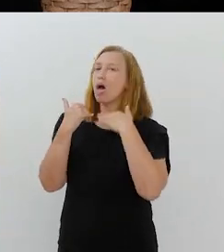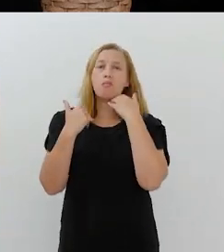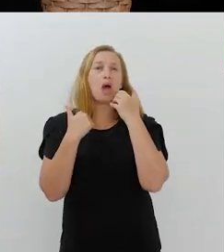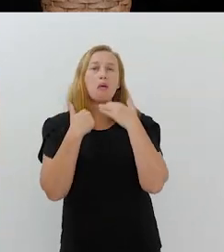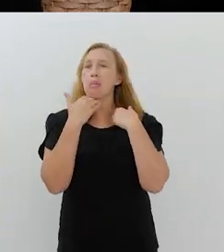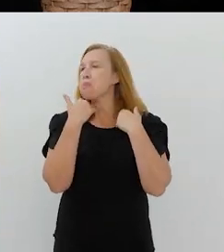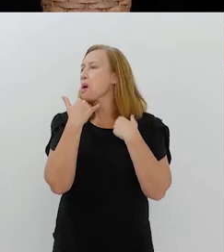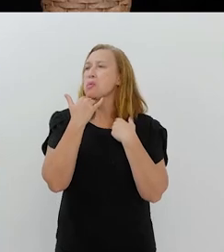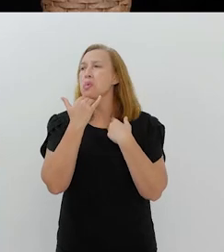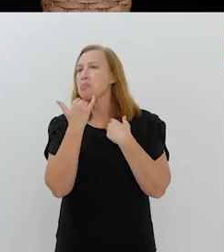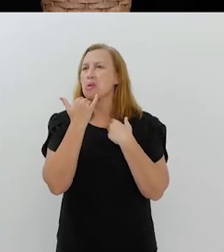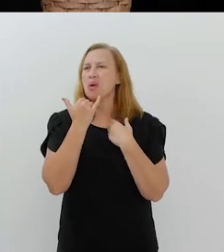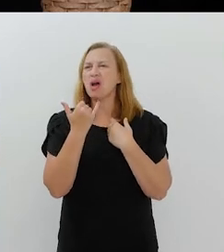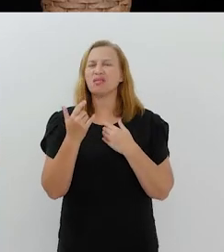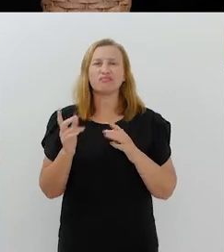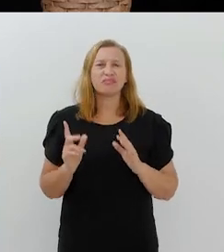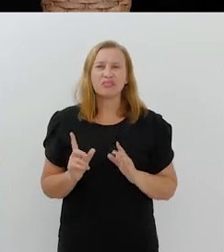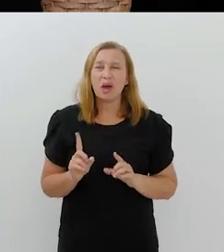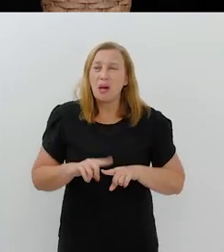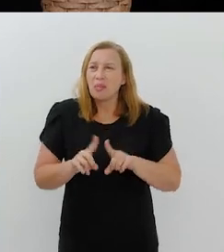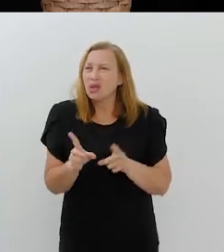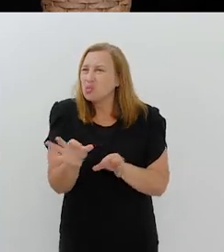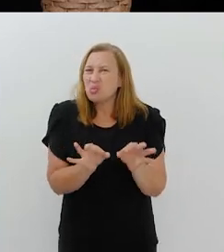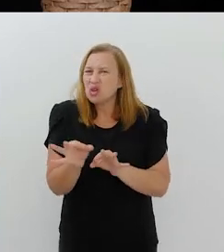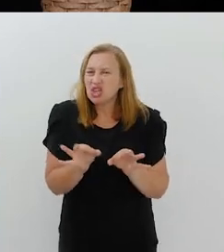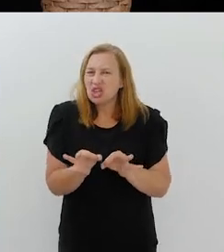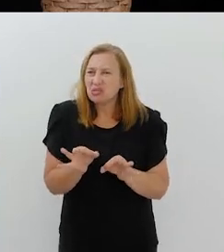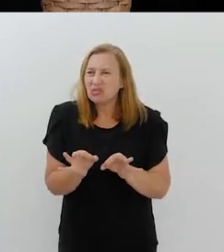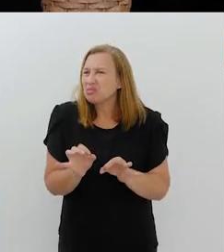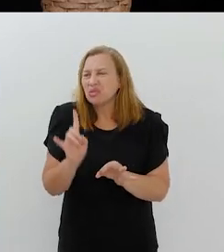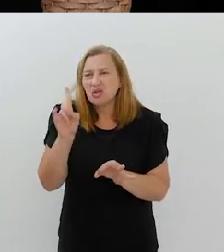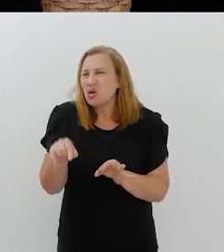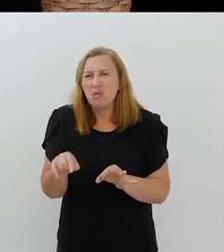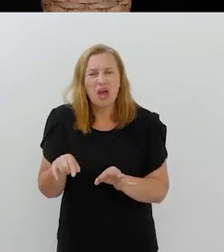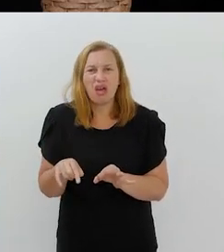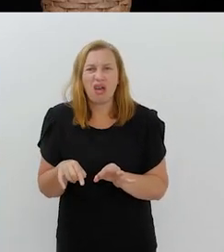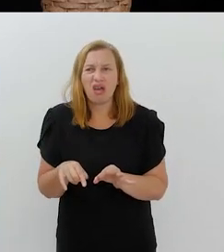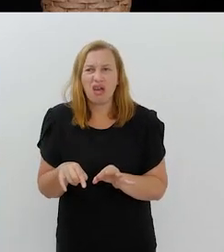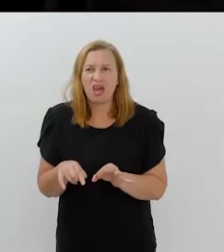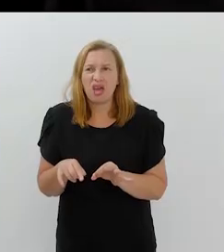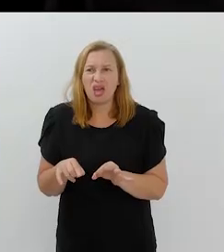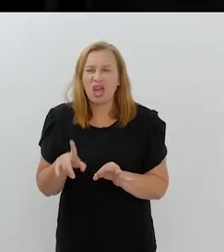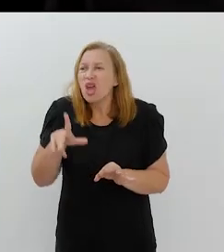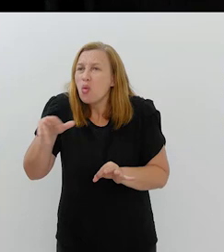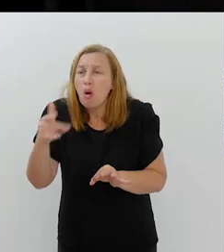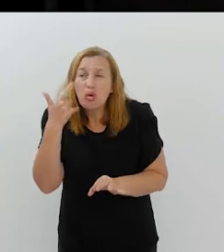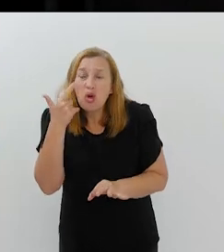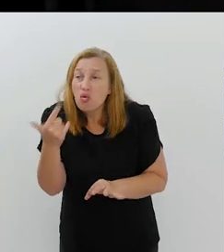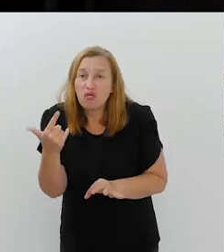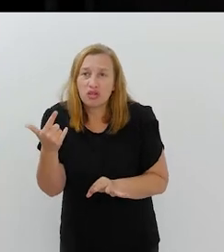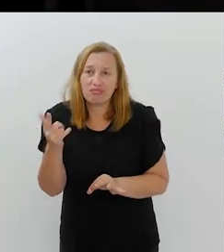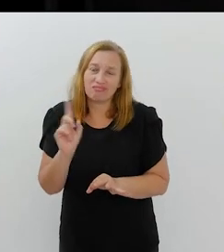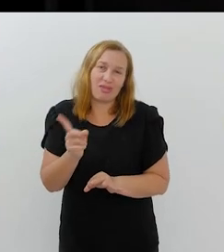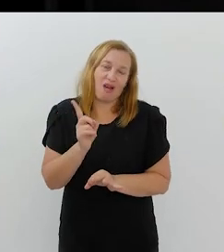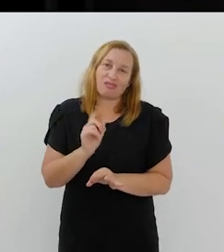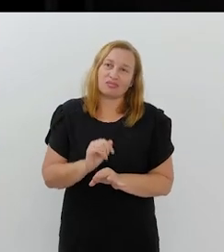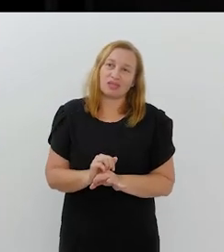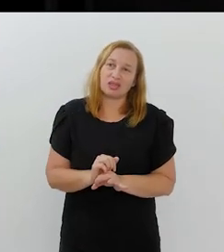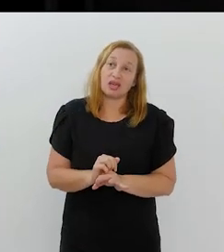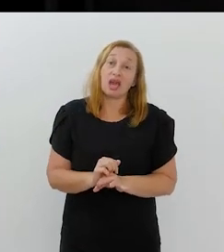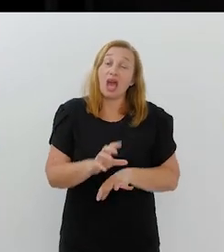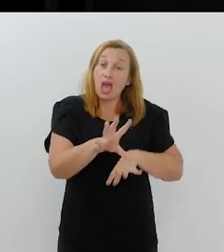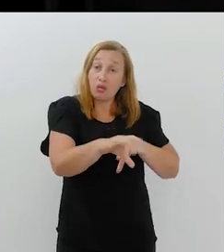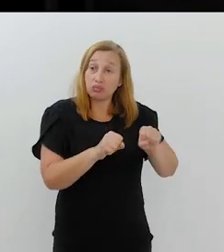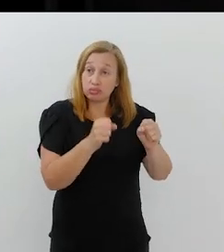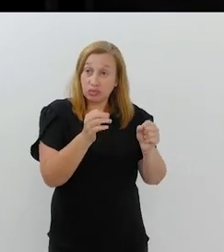sem camisa, conversando. Não é esse o projeto. O projeto é curso de capacitação